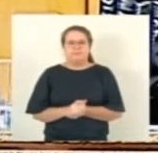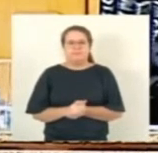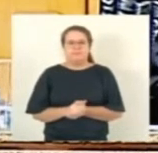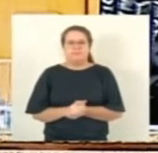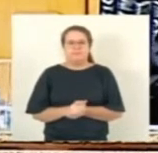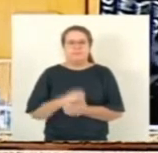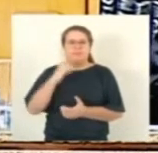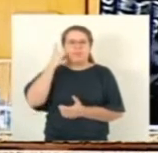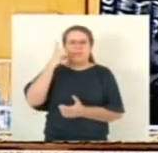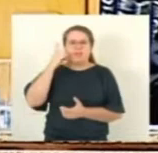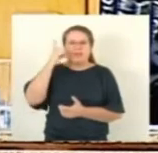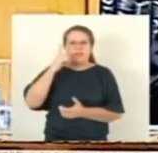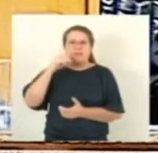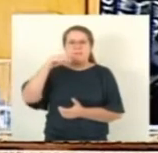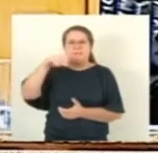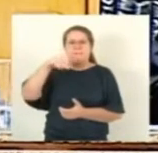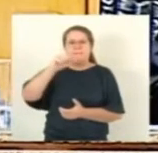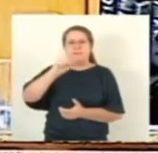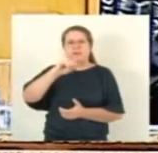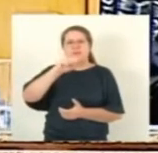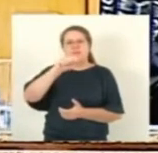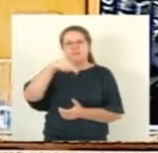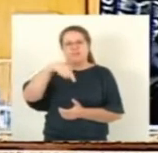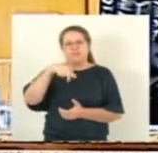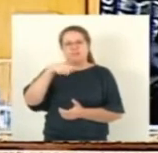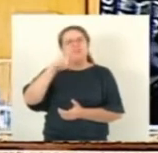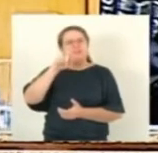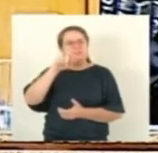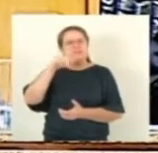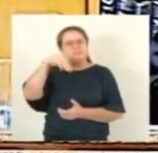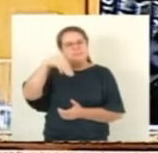deputado Sérgio Magés que é autor da matéria